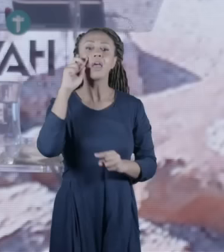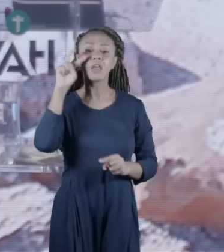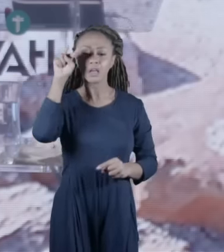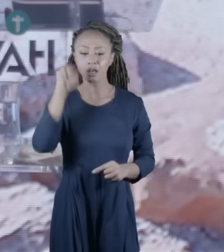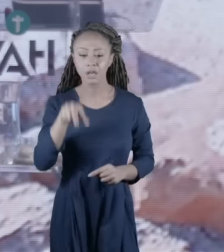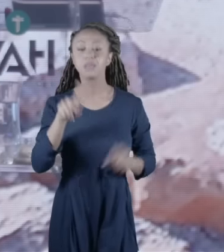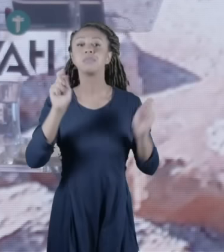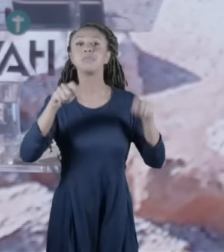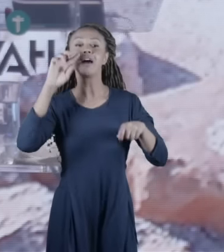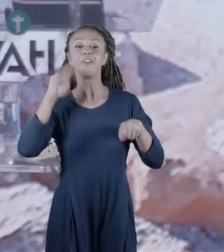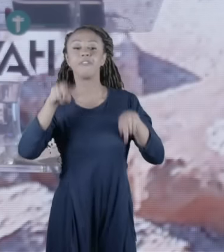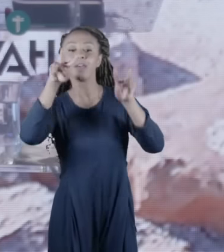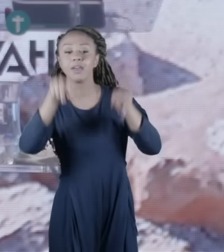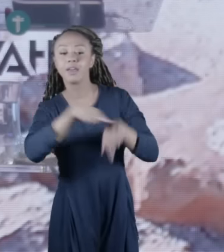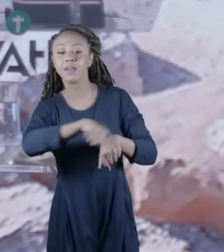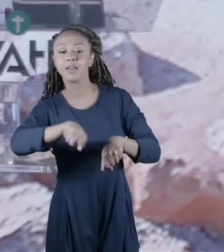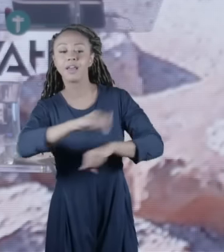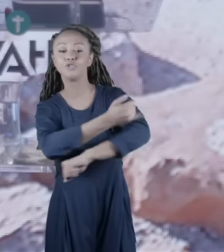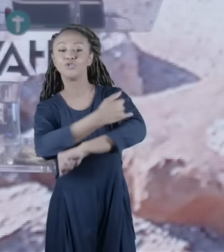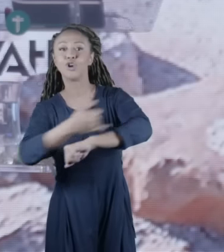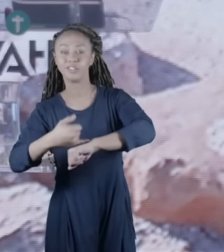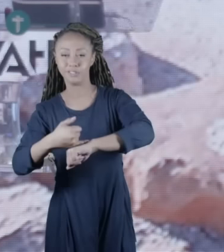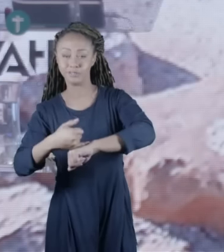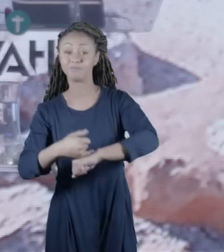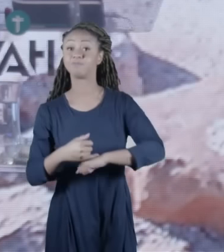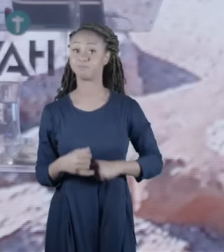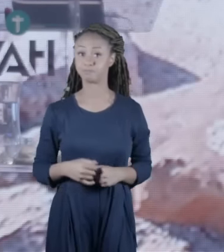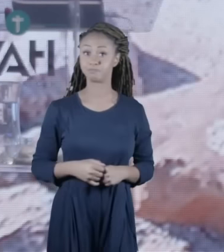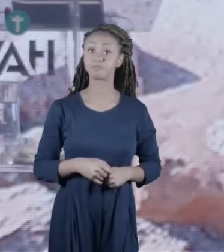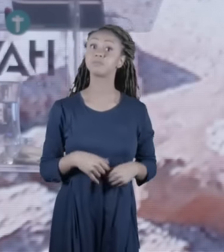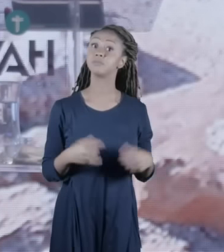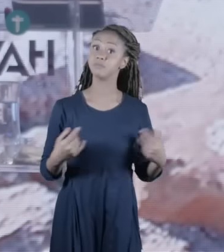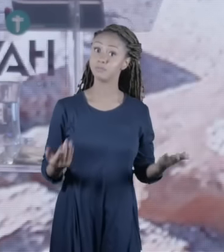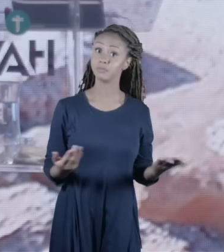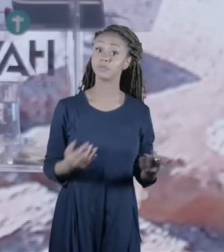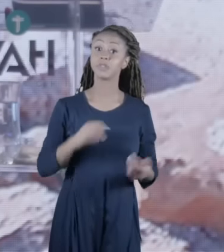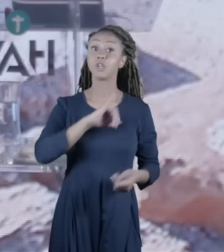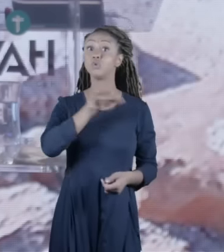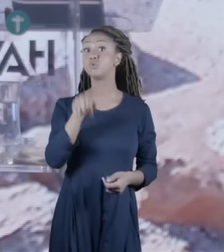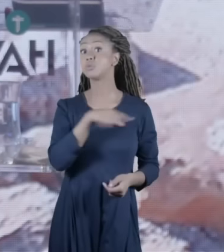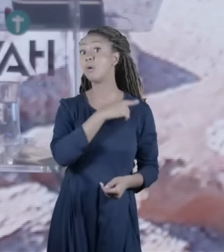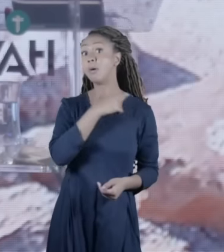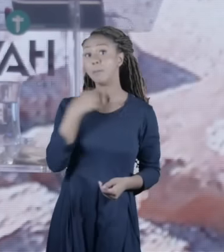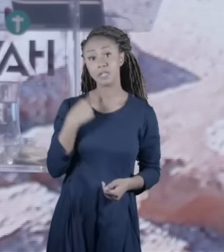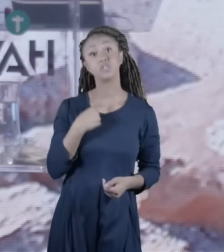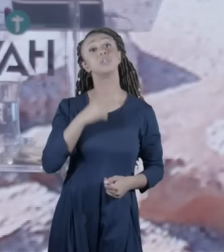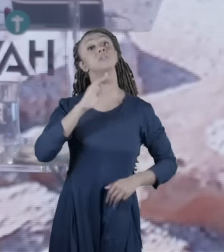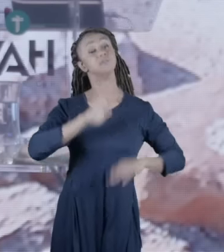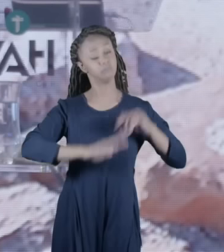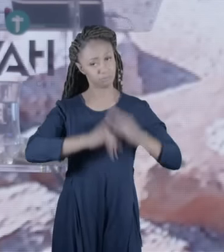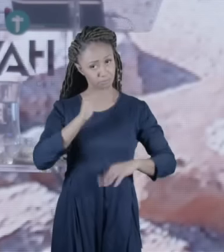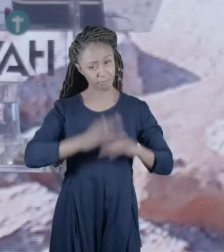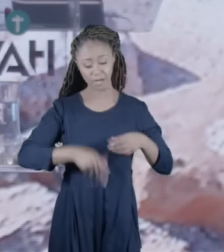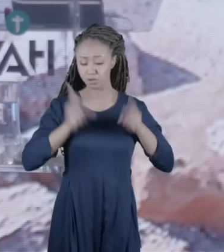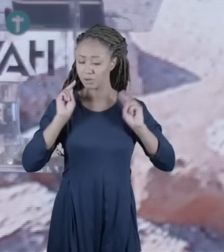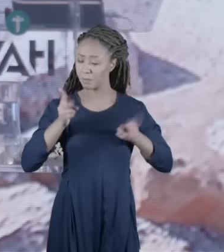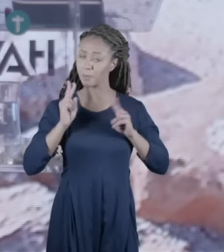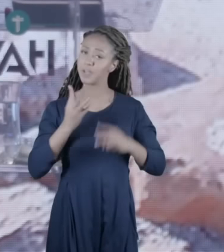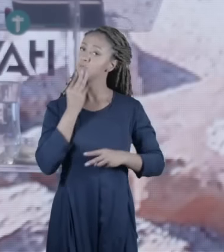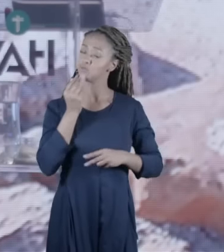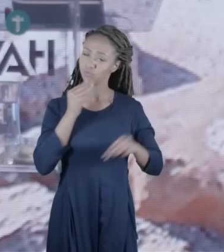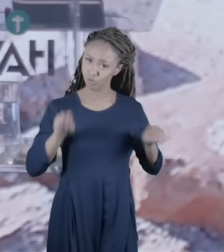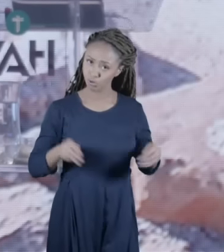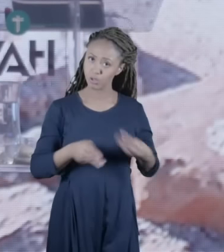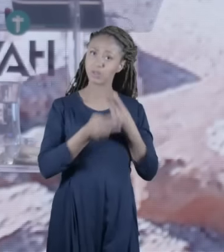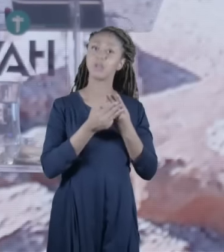então João Batista que era judeu e tinha práticas judaicas e pregava